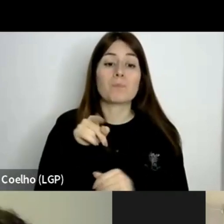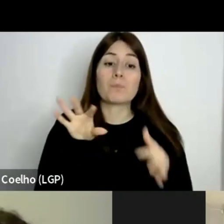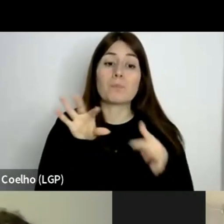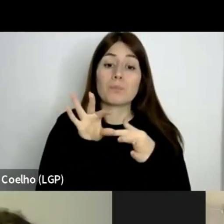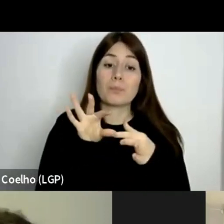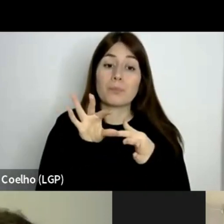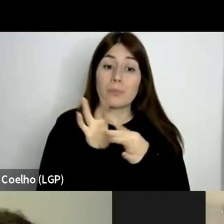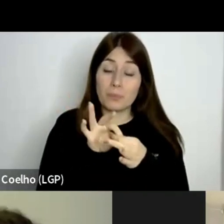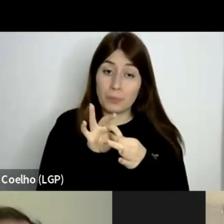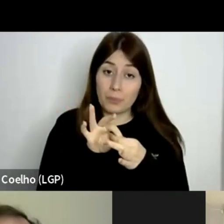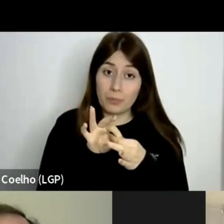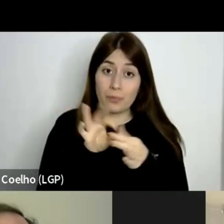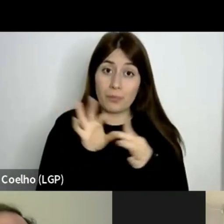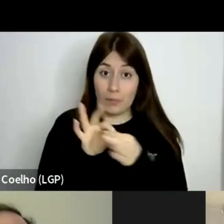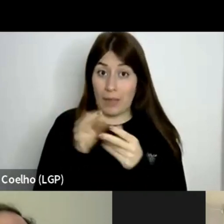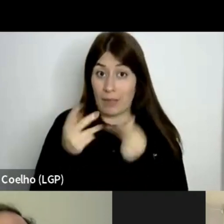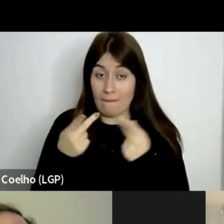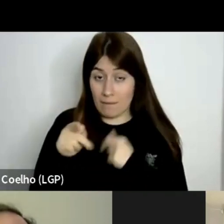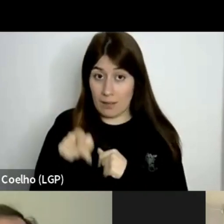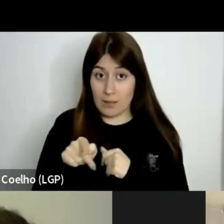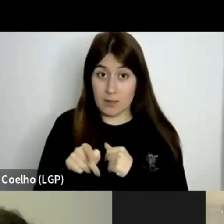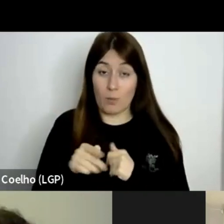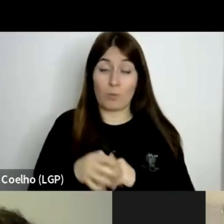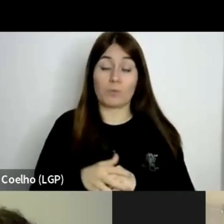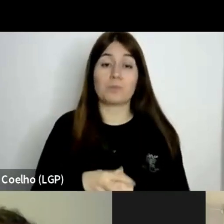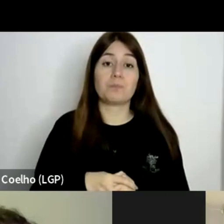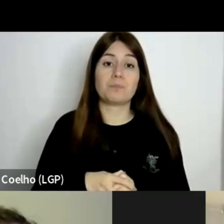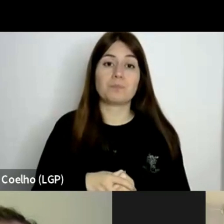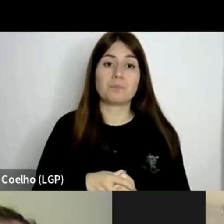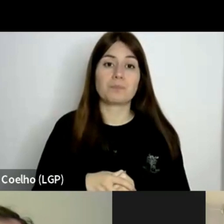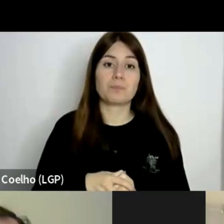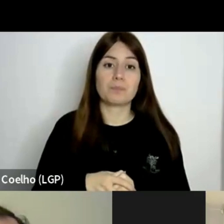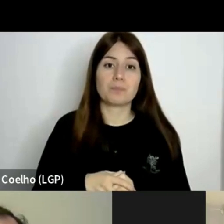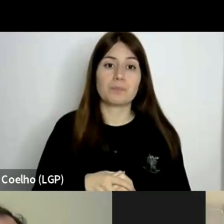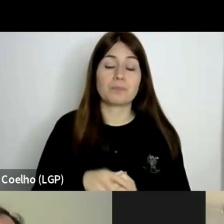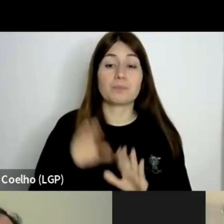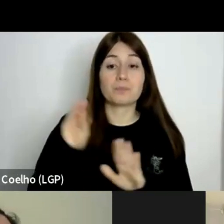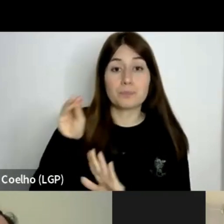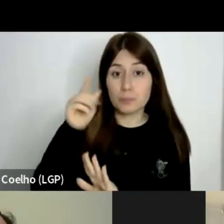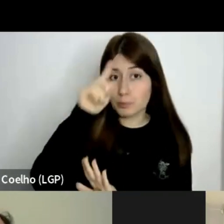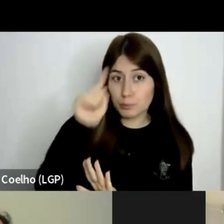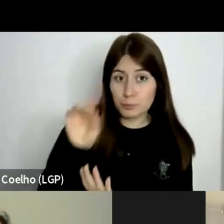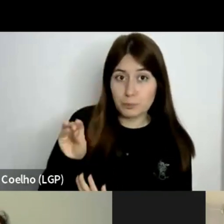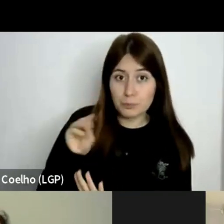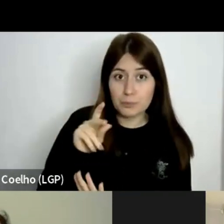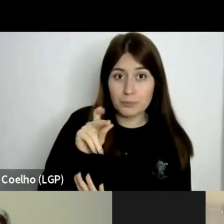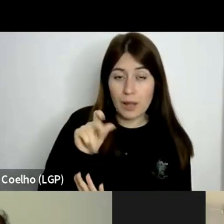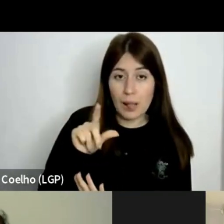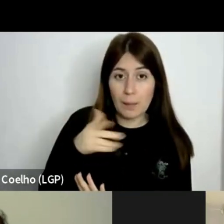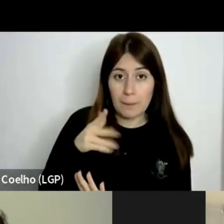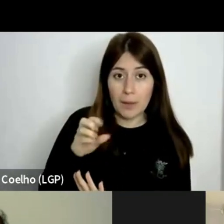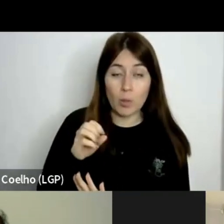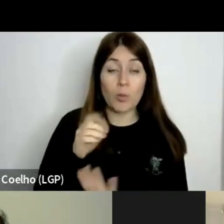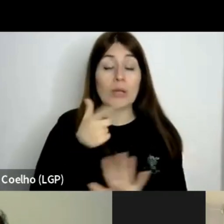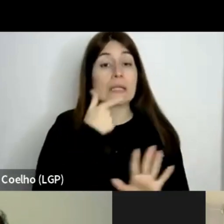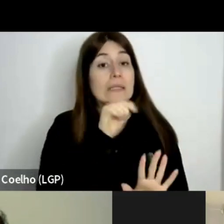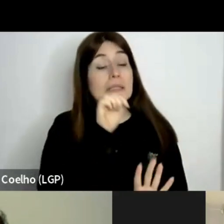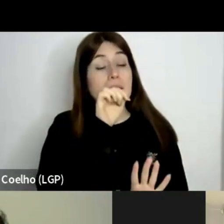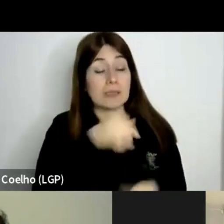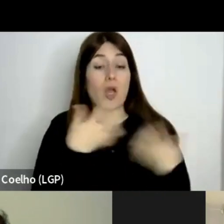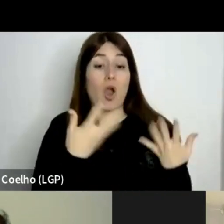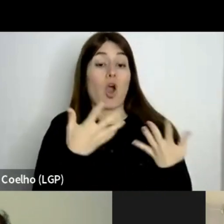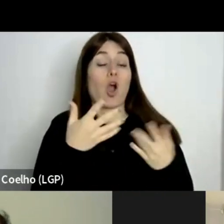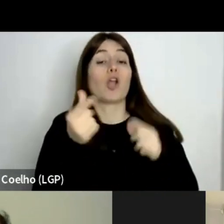avaliação. E proposta de discutir se o PISA